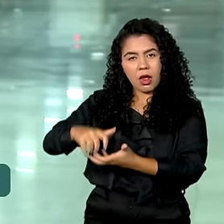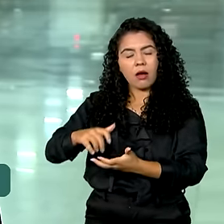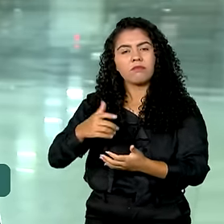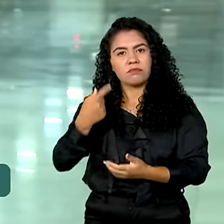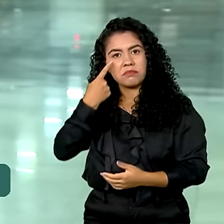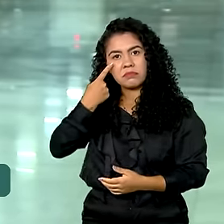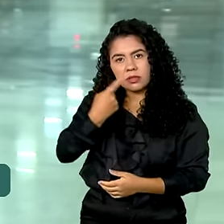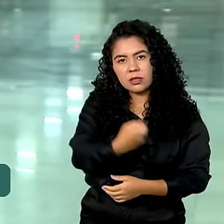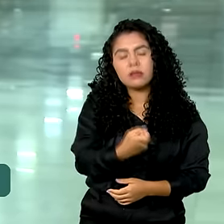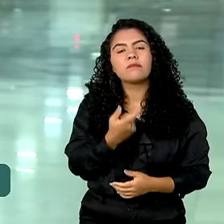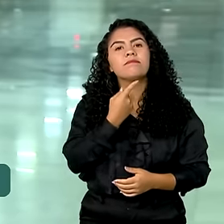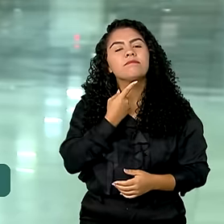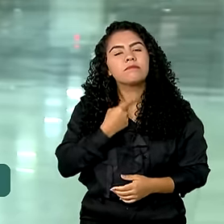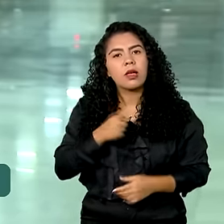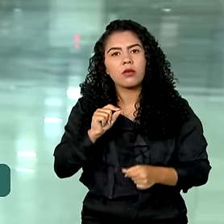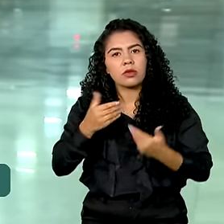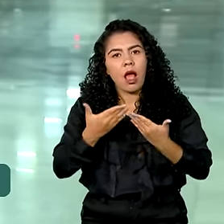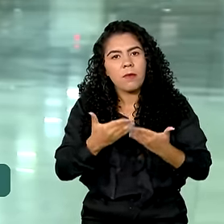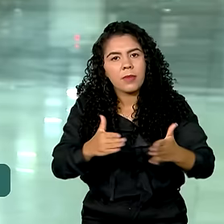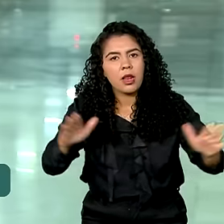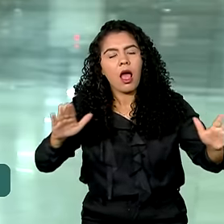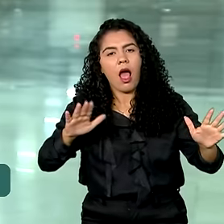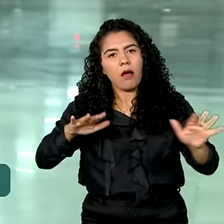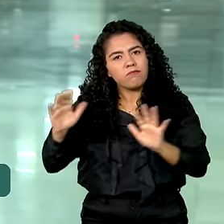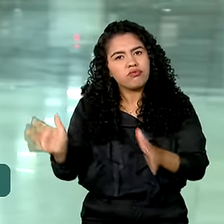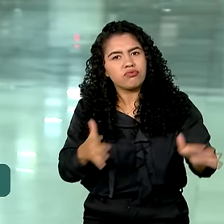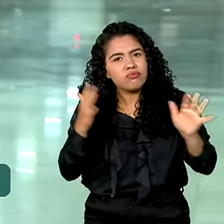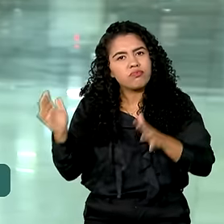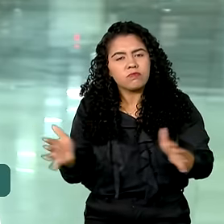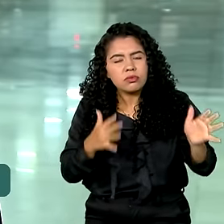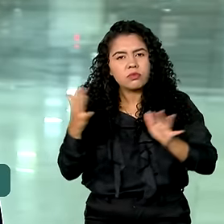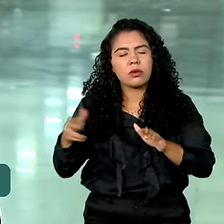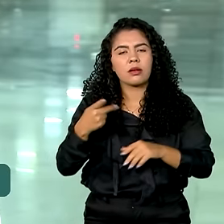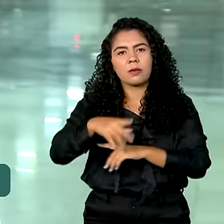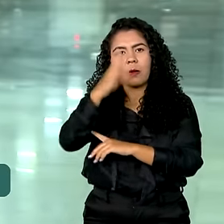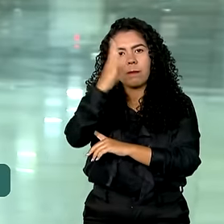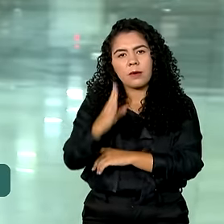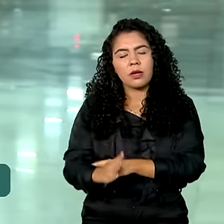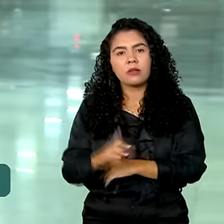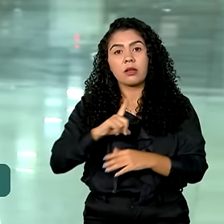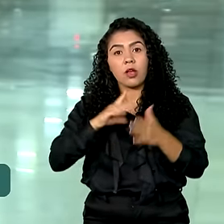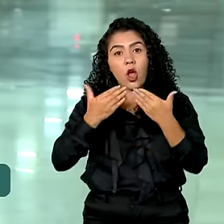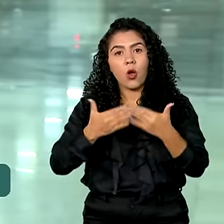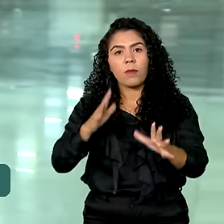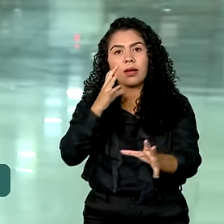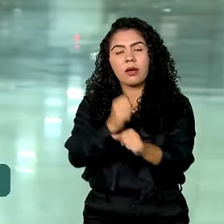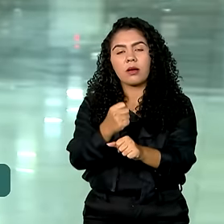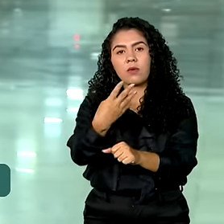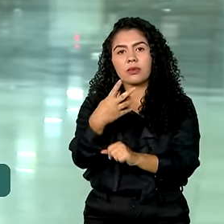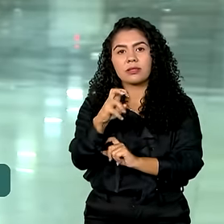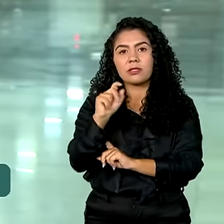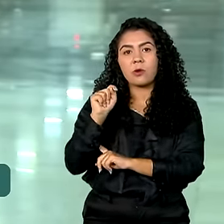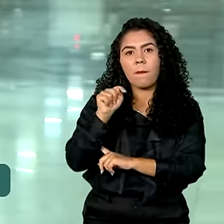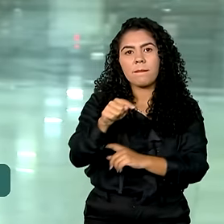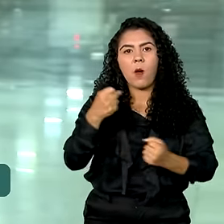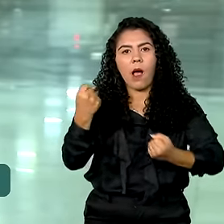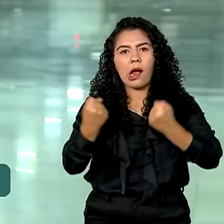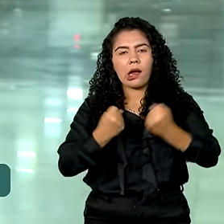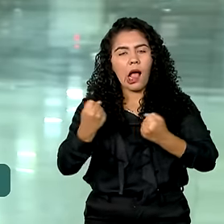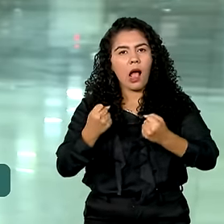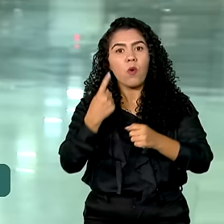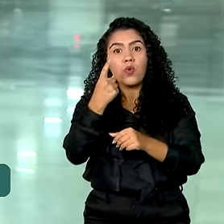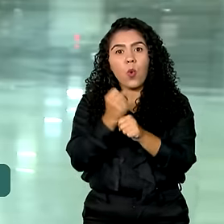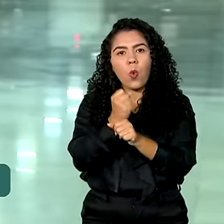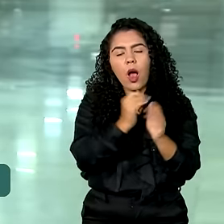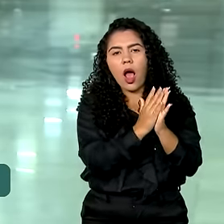desejo em ampliar a produção no país, que deve iniciar com cerca de 45 mil carros por ano. Os investimentos